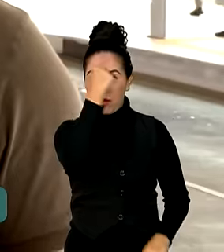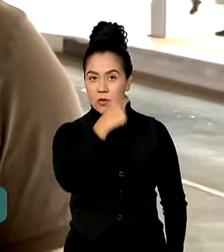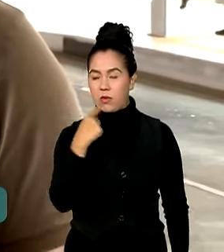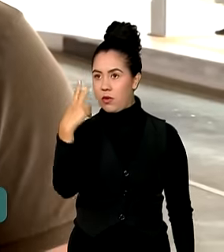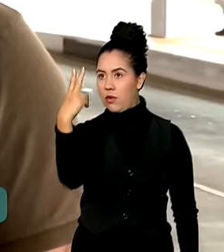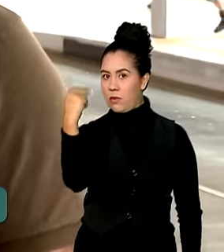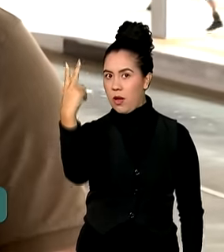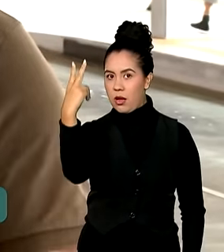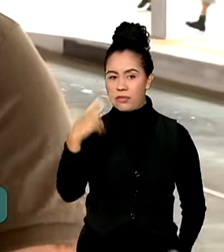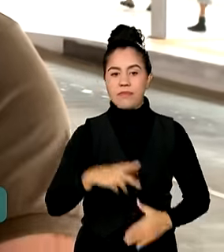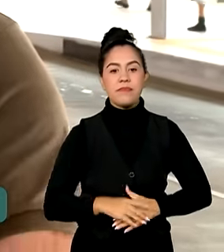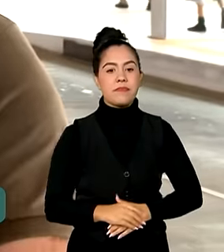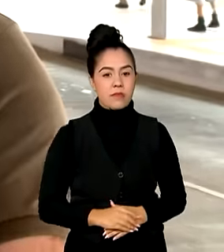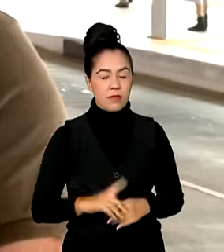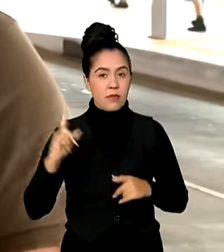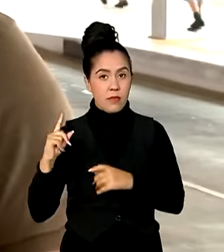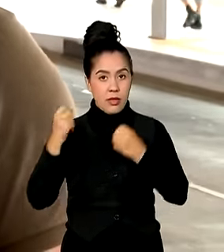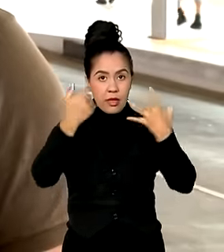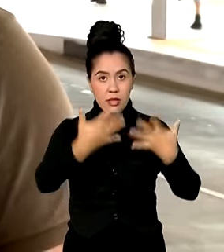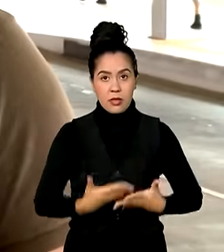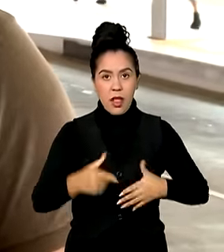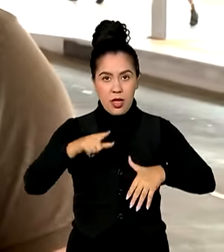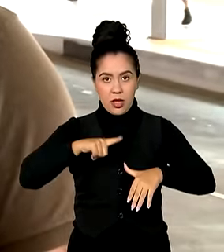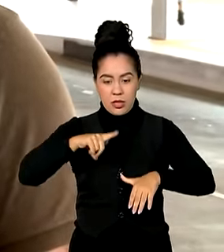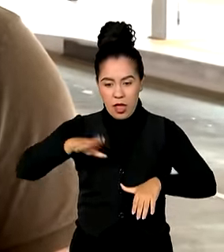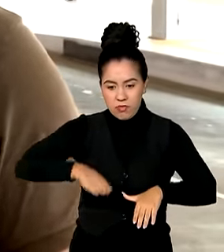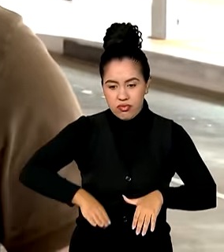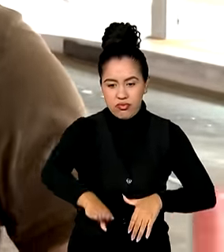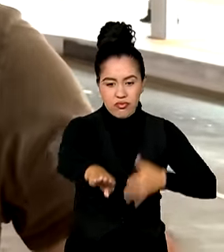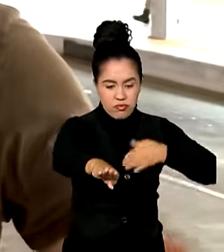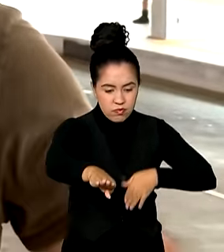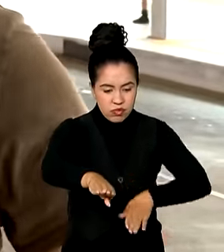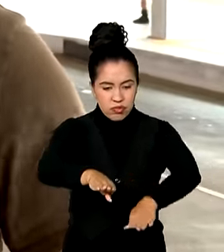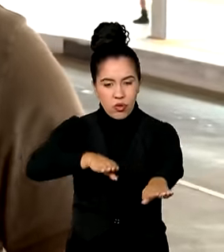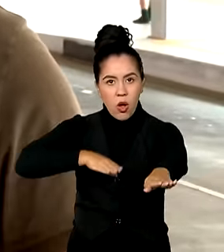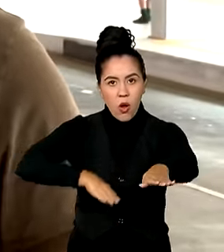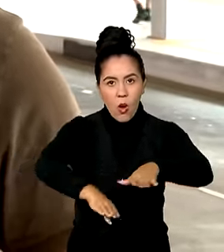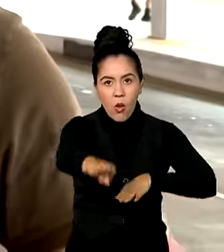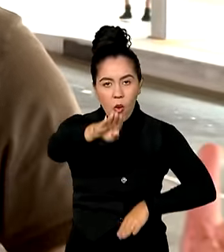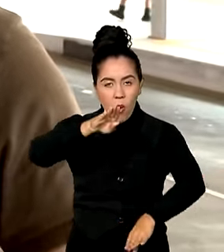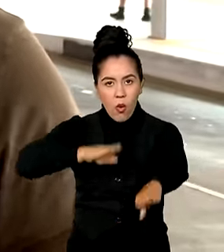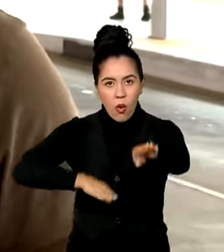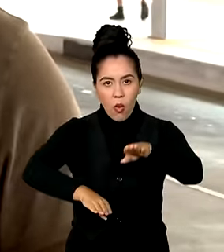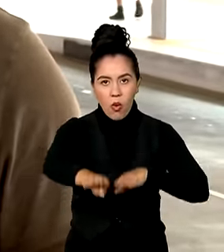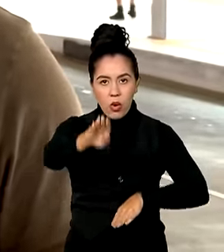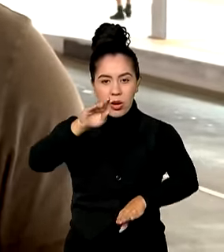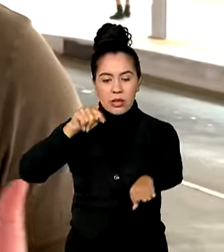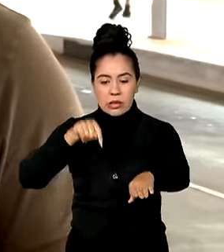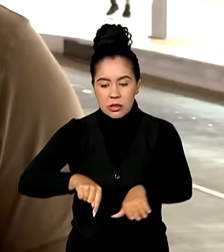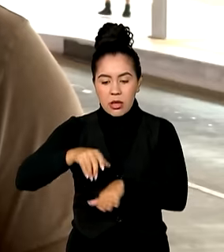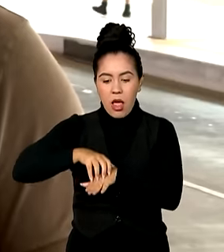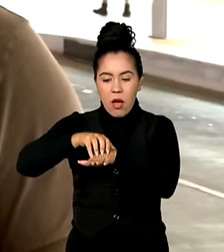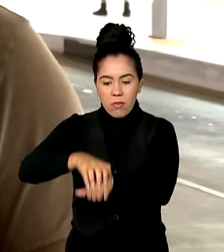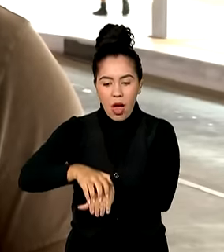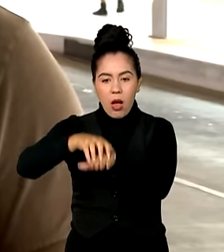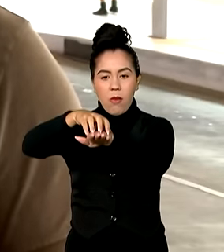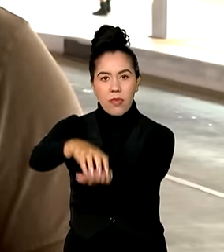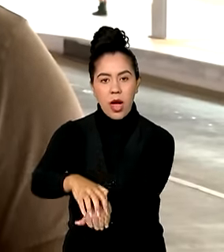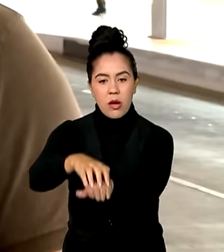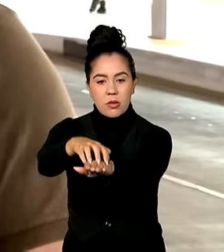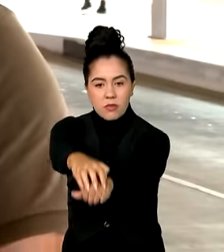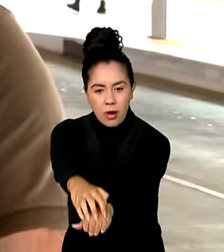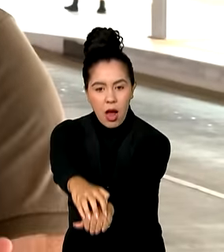O BRT hoje é um grande corredor, onde as linhas que trazem dos bairros, a chama de linhas alimentadoras, conectam dentro dos